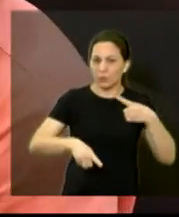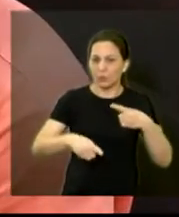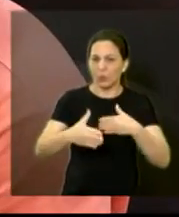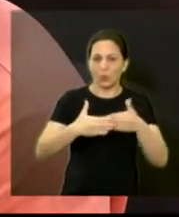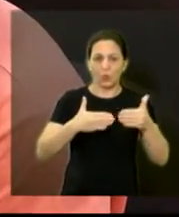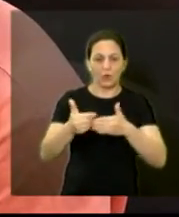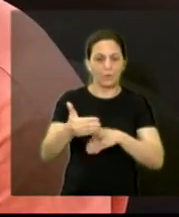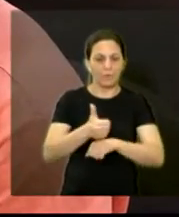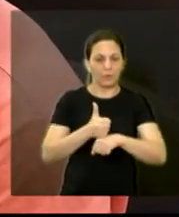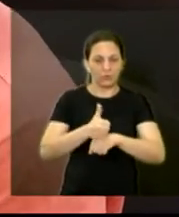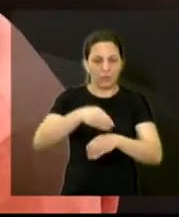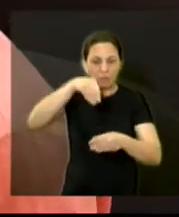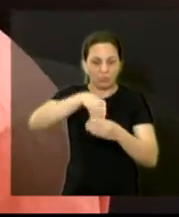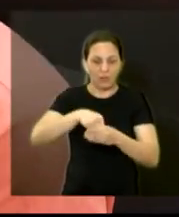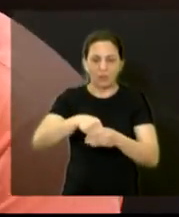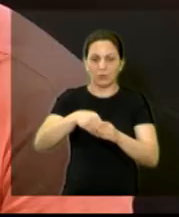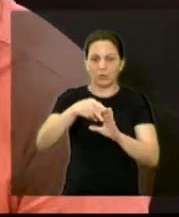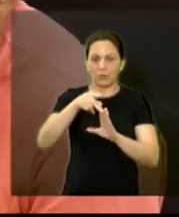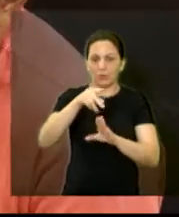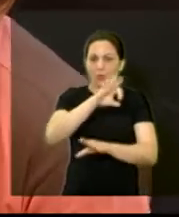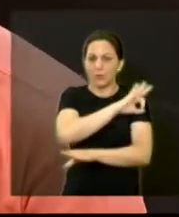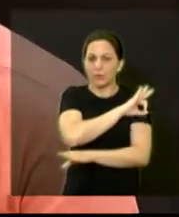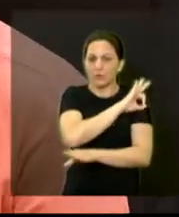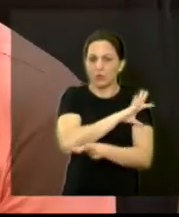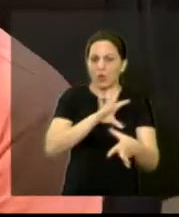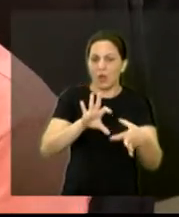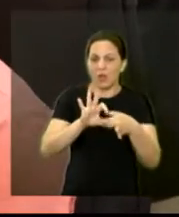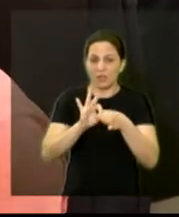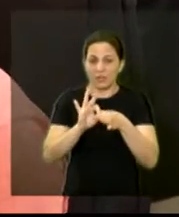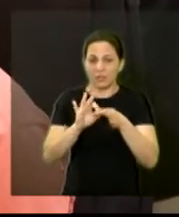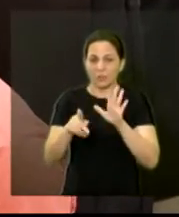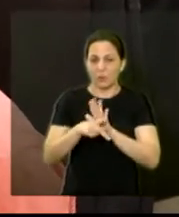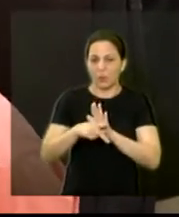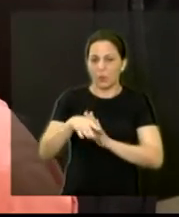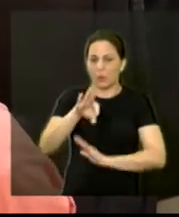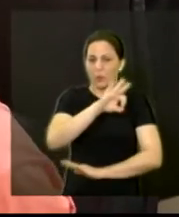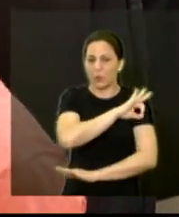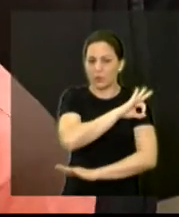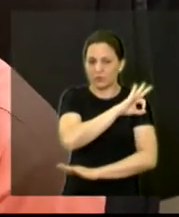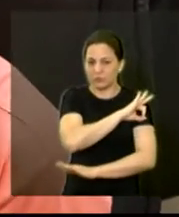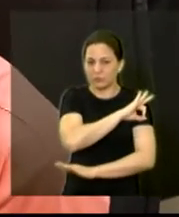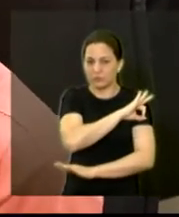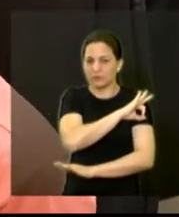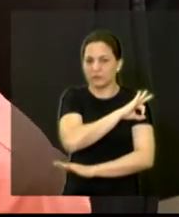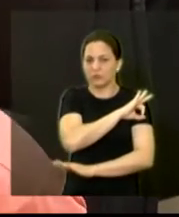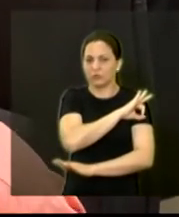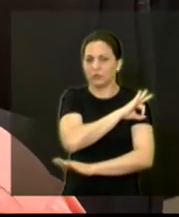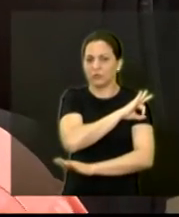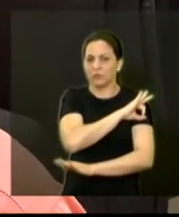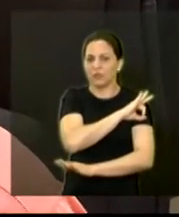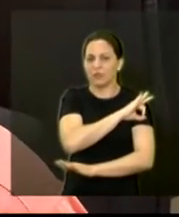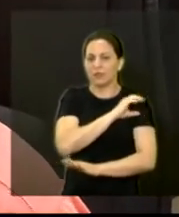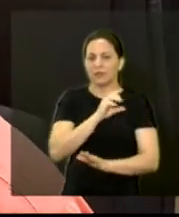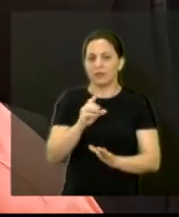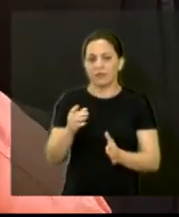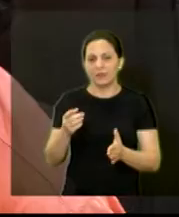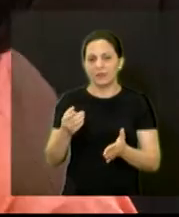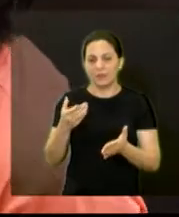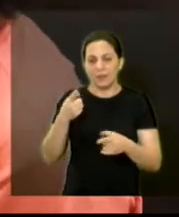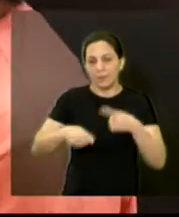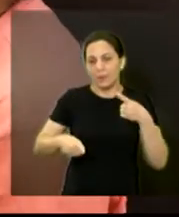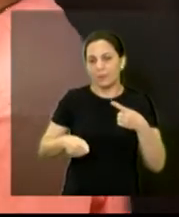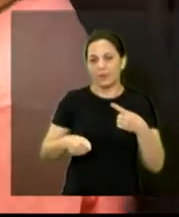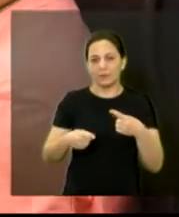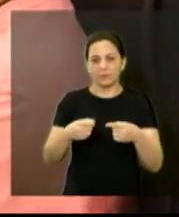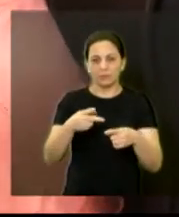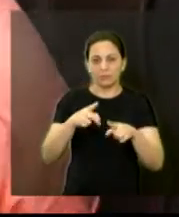qualquer profissional ligado ao município o que não houve no termo de ajustamento que na realidade acaba inclusive mesmo